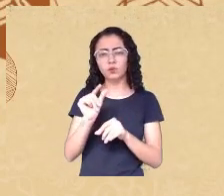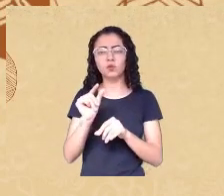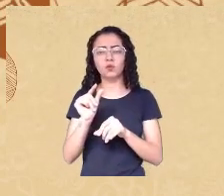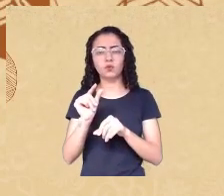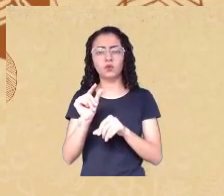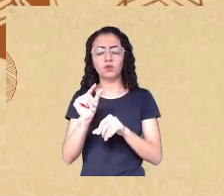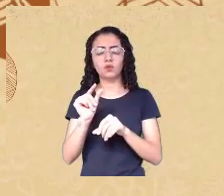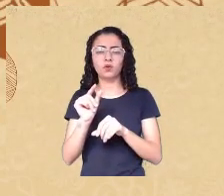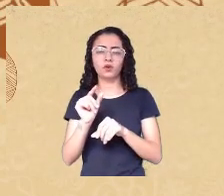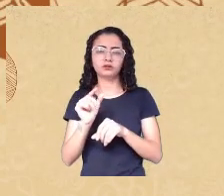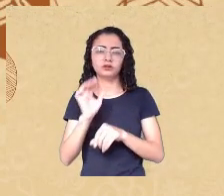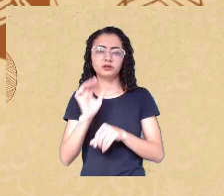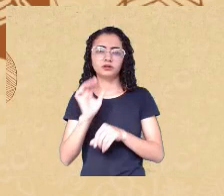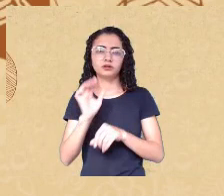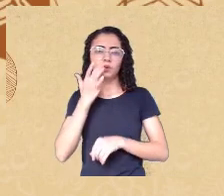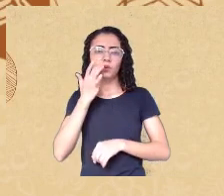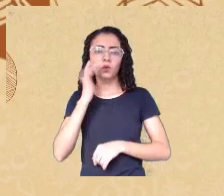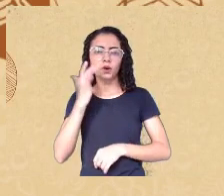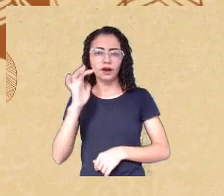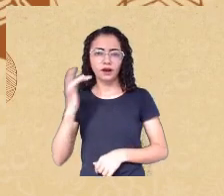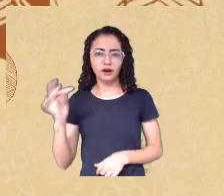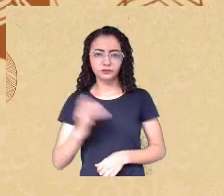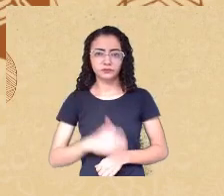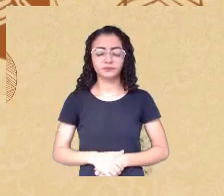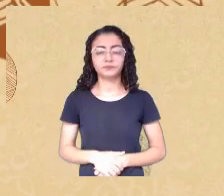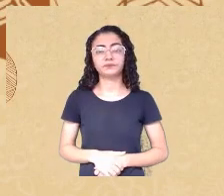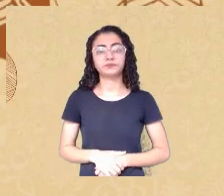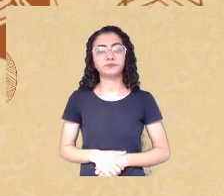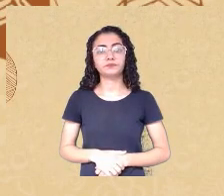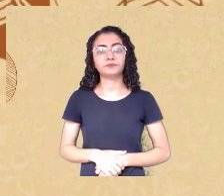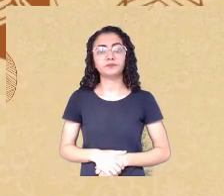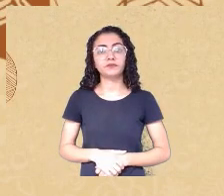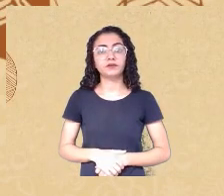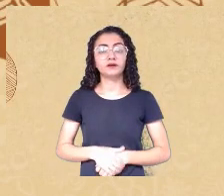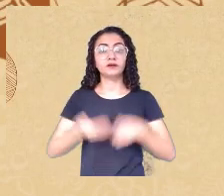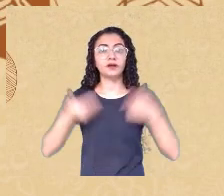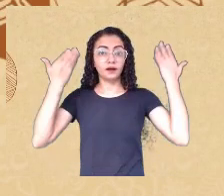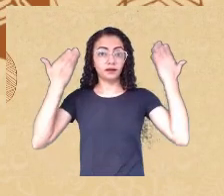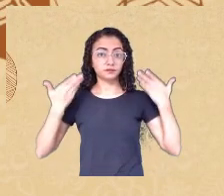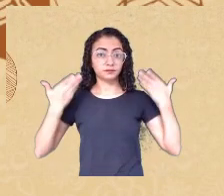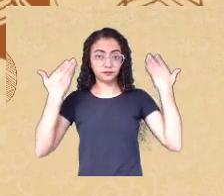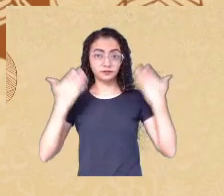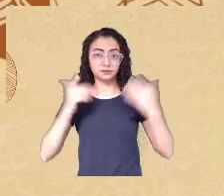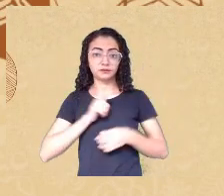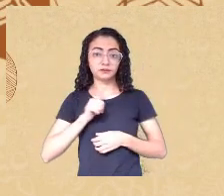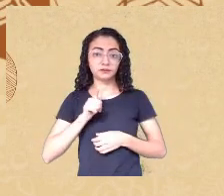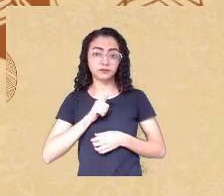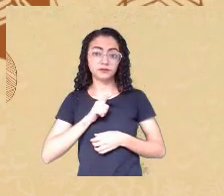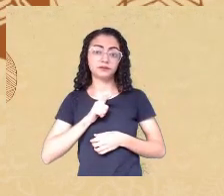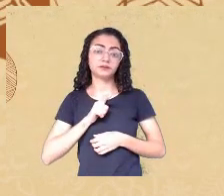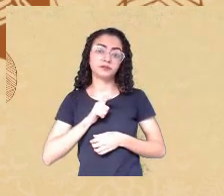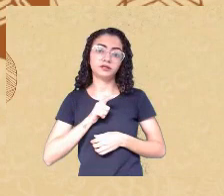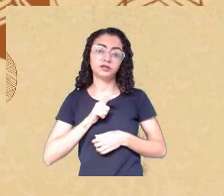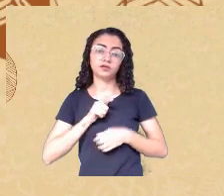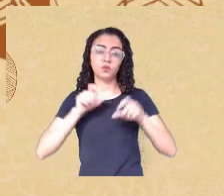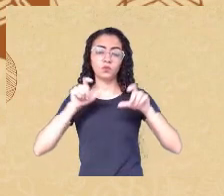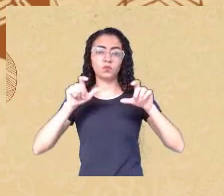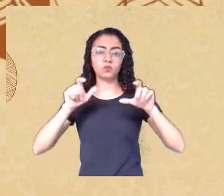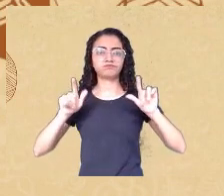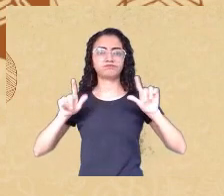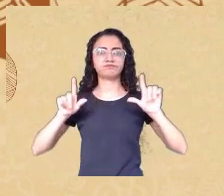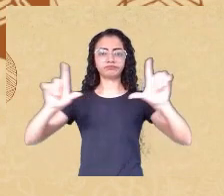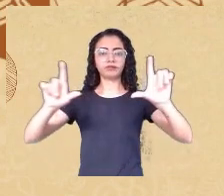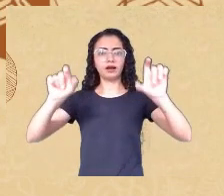de mim há um pano que veio do Senegal, nele há um